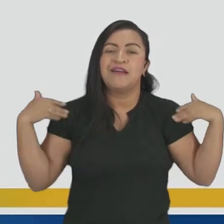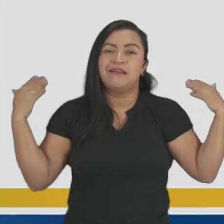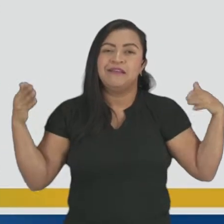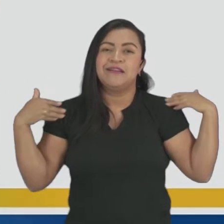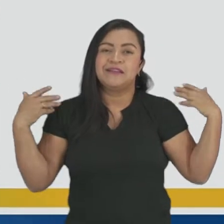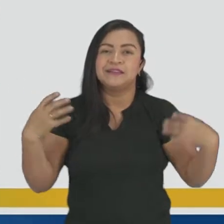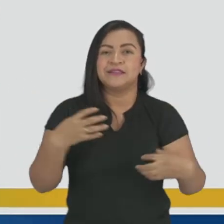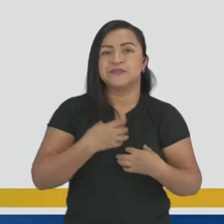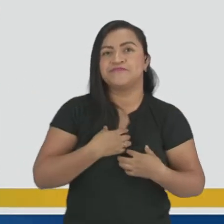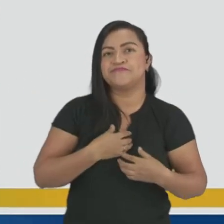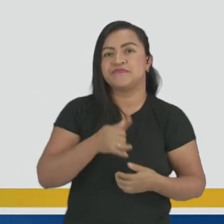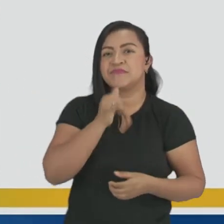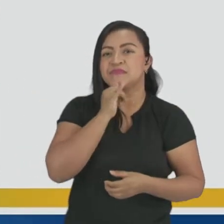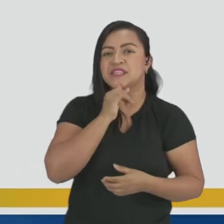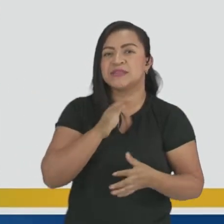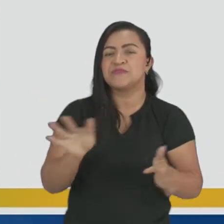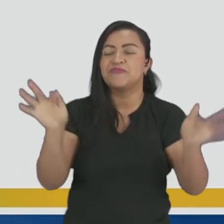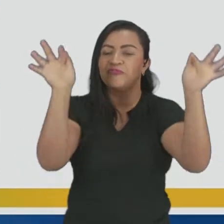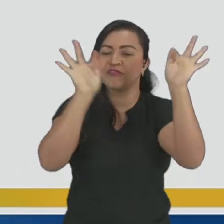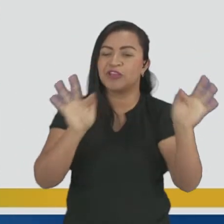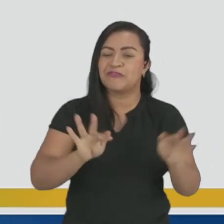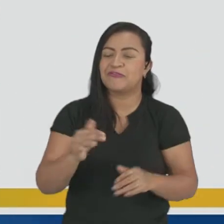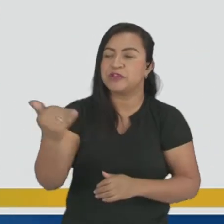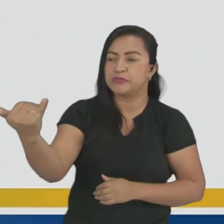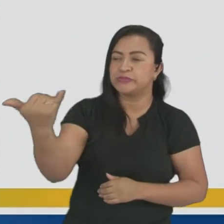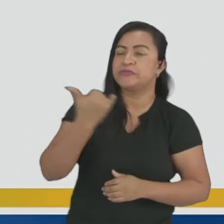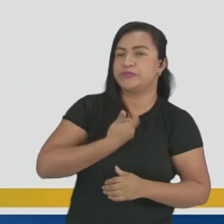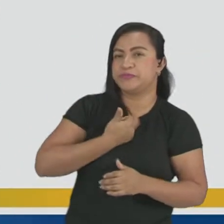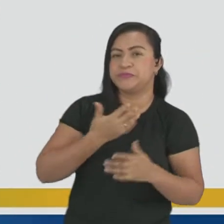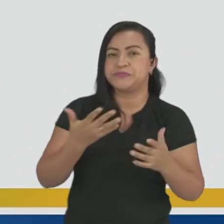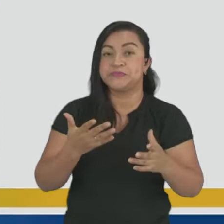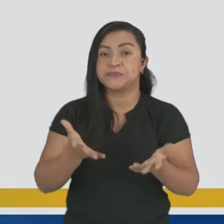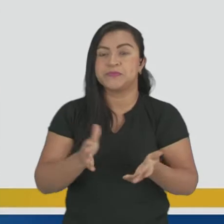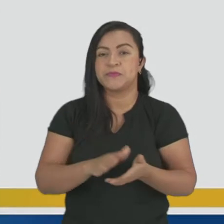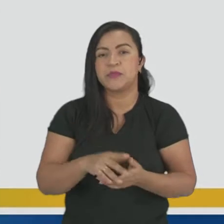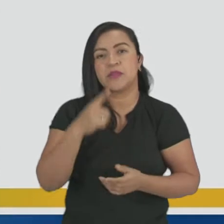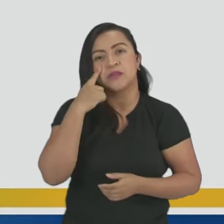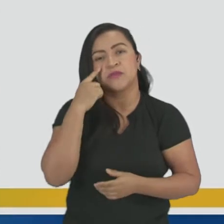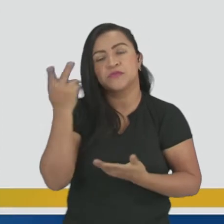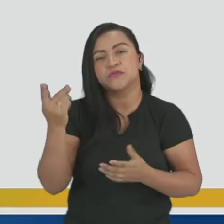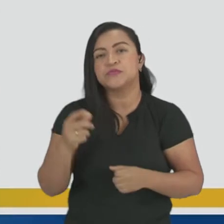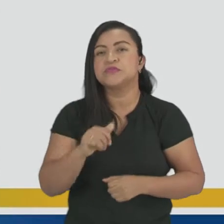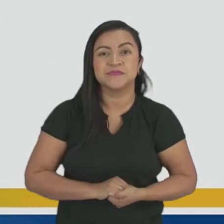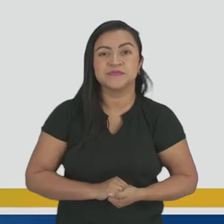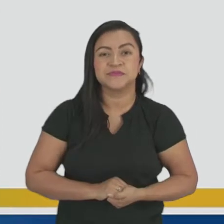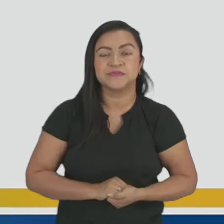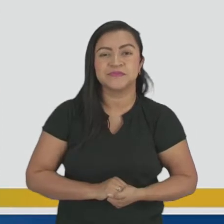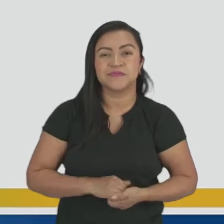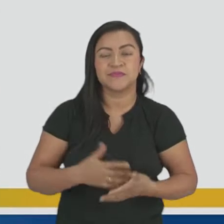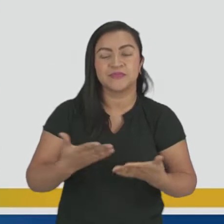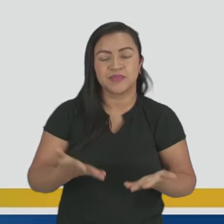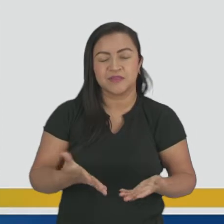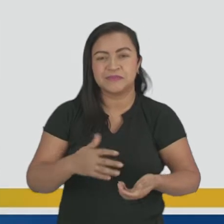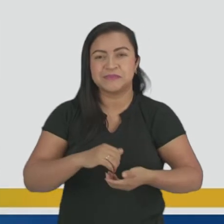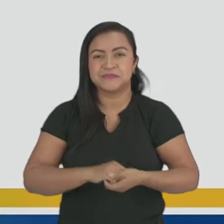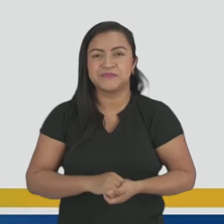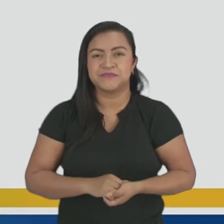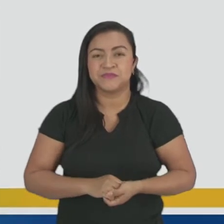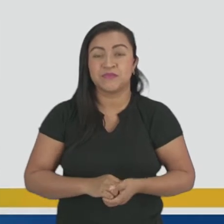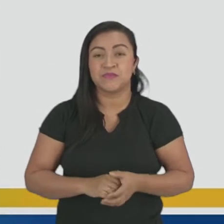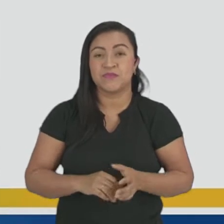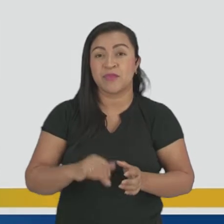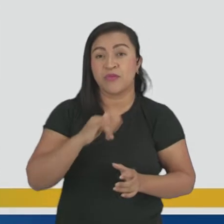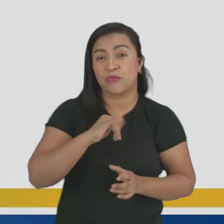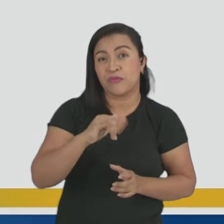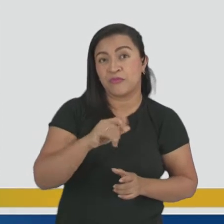Fiquei feliz com essa notícia. Então, a gente vê o exemplo aí utilizado. Então, olha a informação